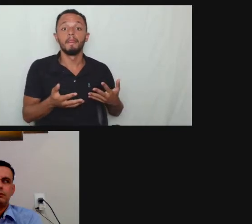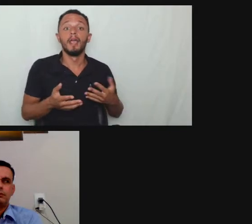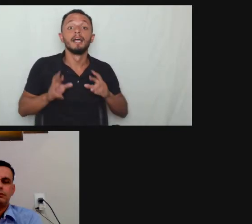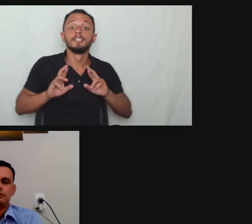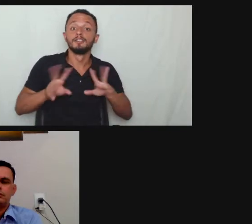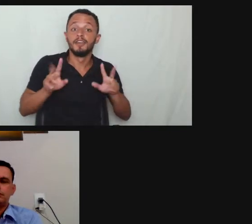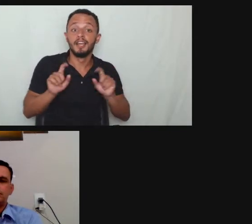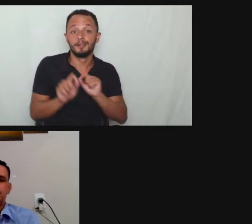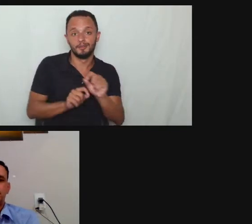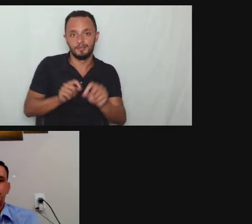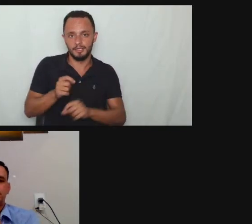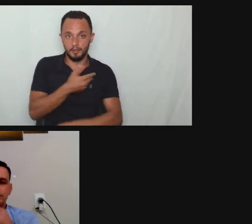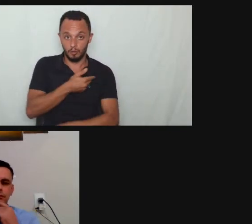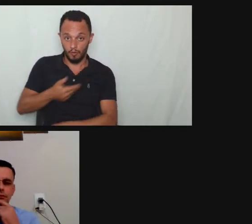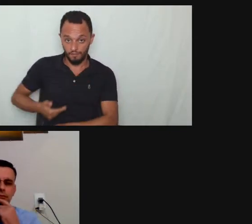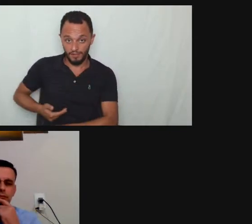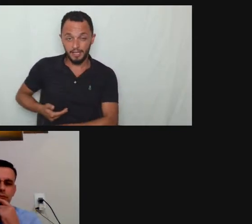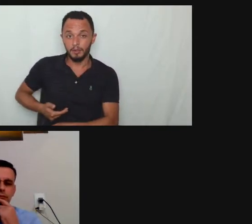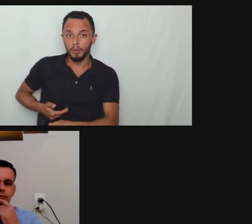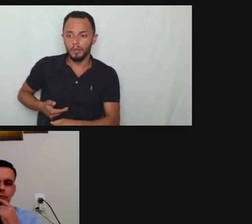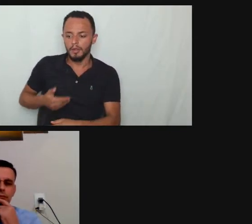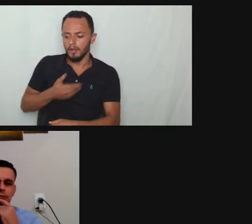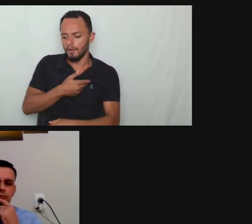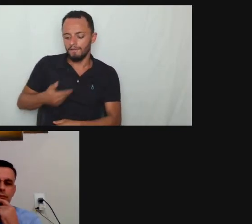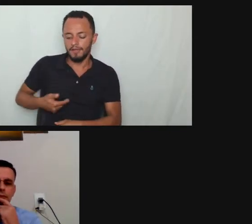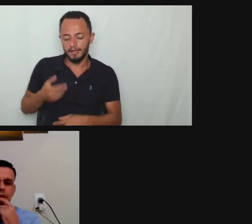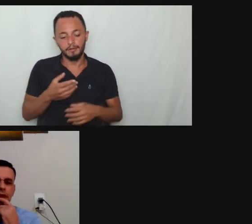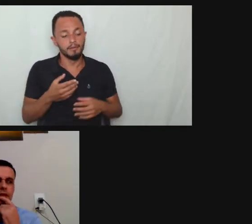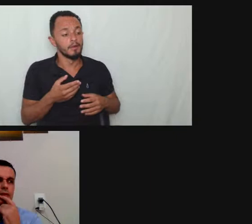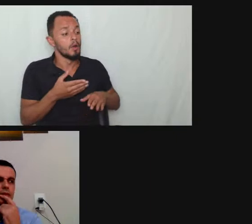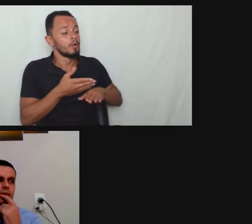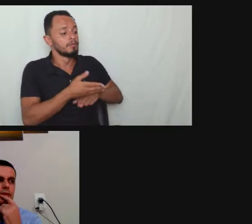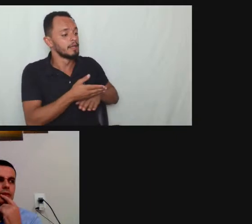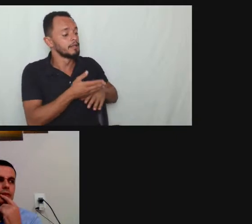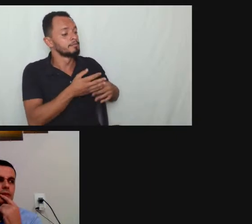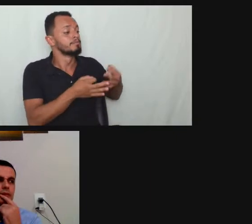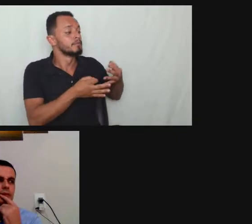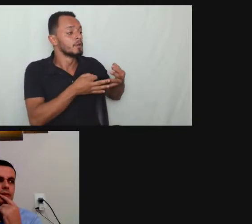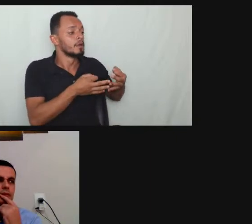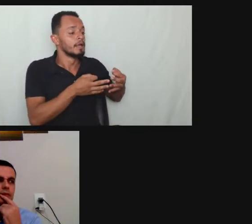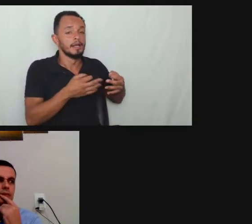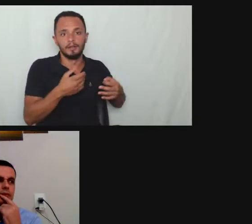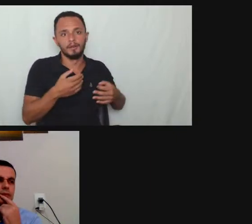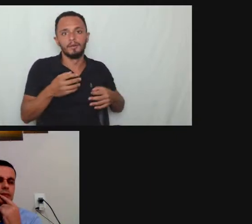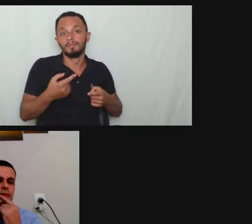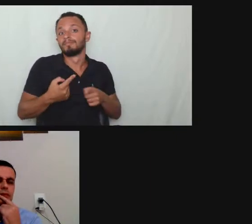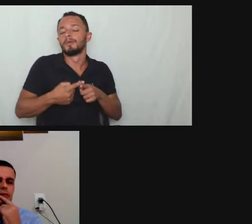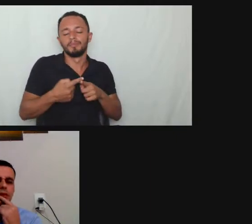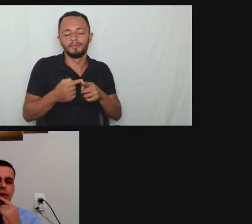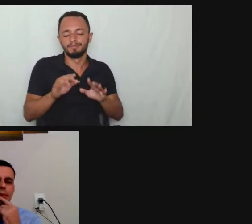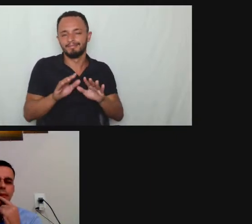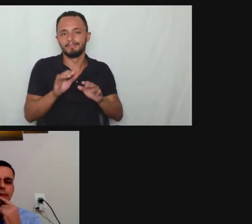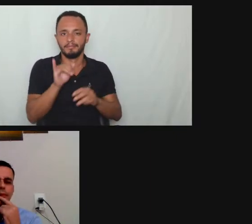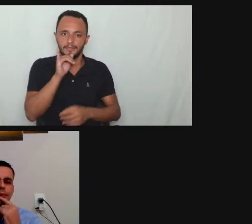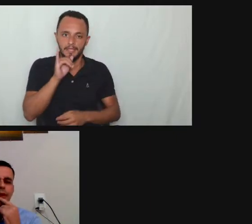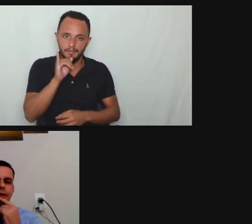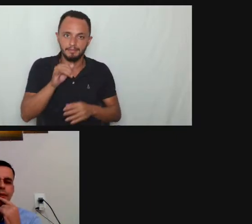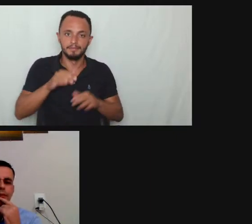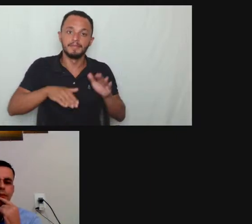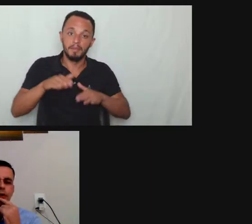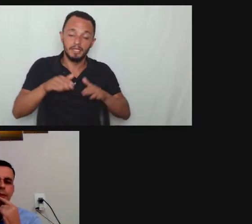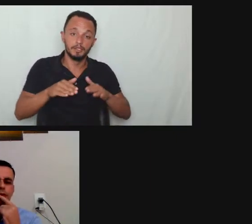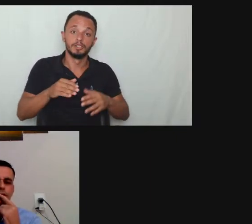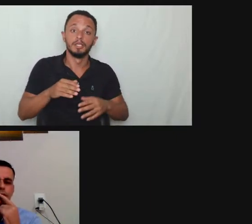vai mais sem medo na hora de judicializar mas depende muito da questão aqui tá pessoal porque dependendo do seu regime